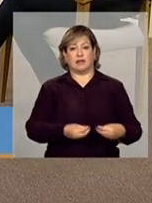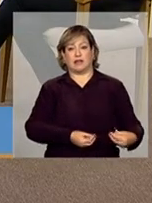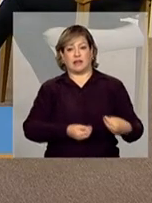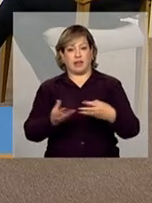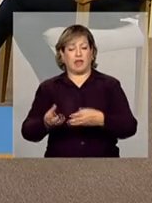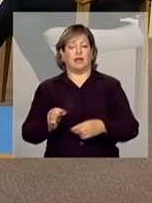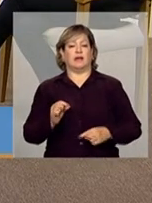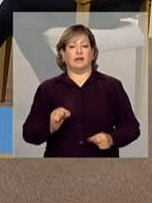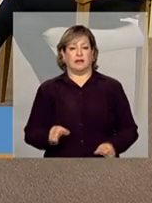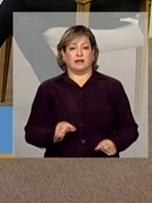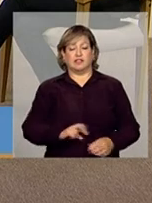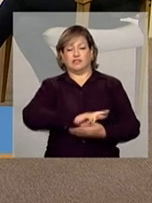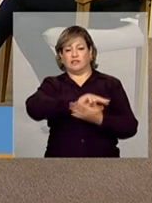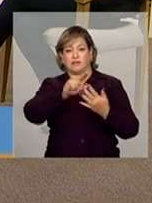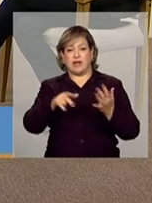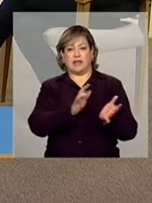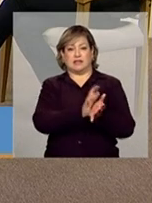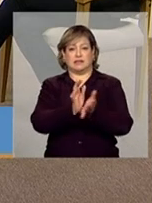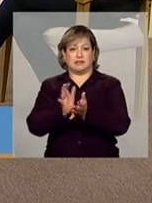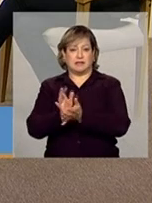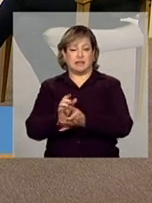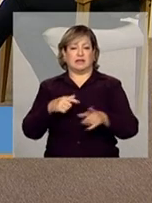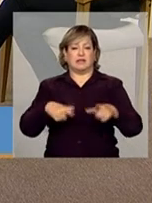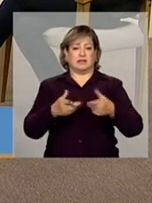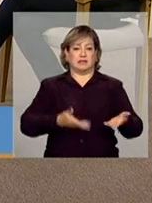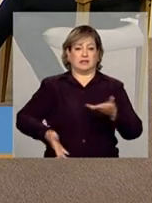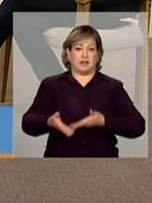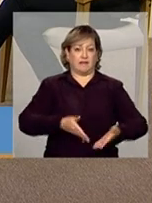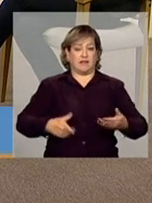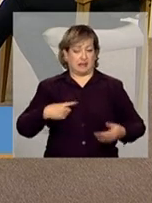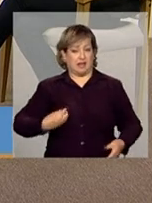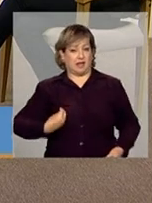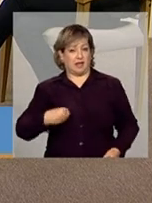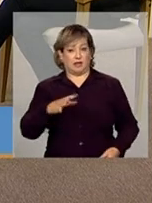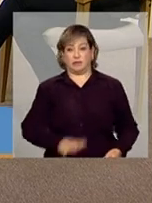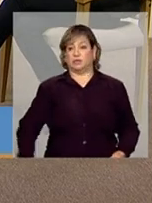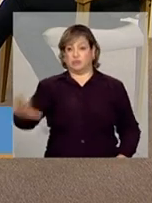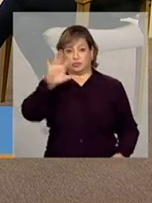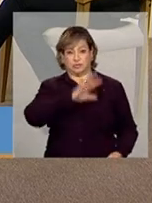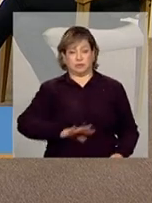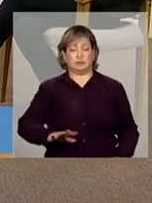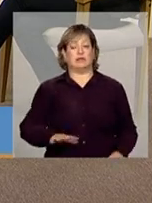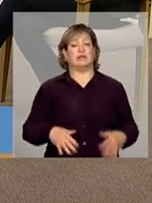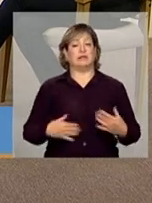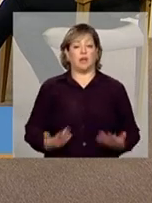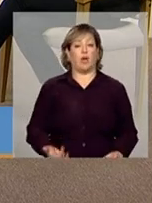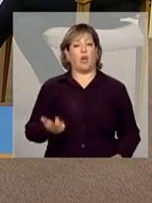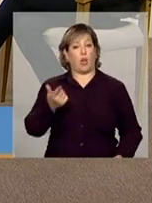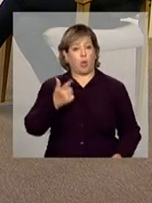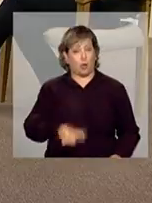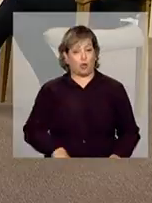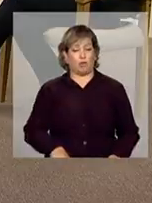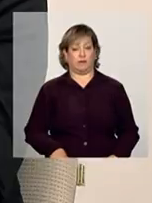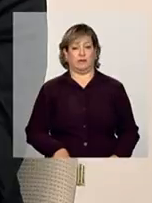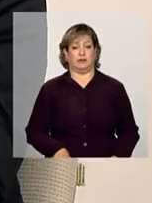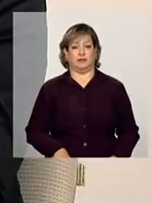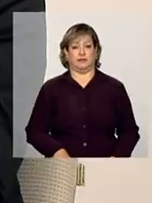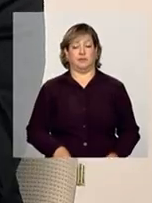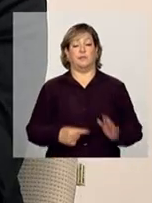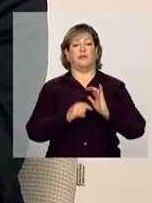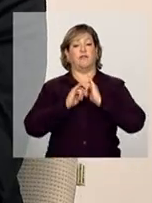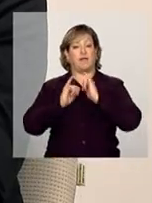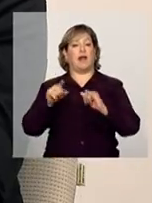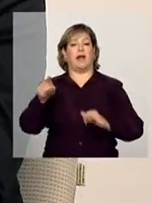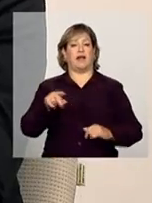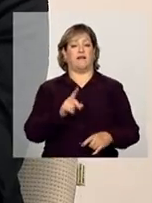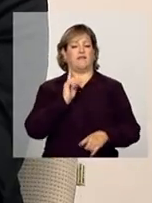diversas áreas e serviços que estão presentes no território e, novamente, indicar para a vigilância